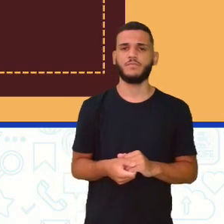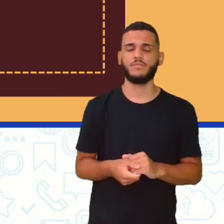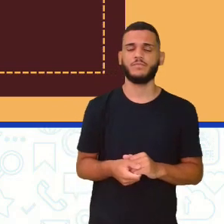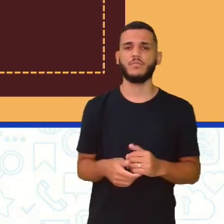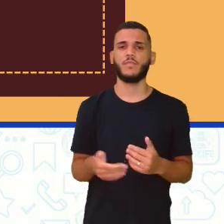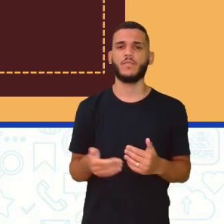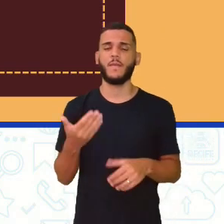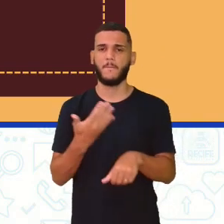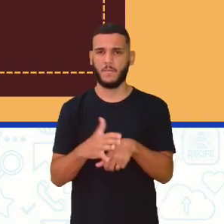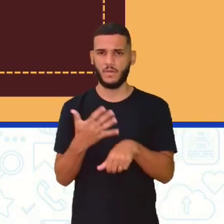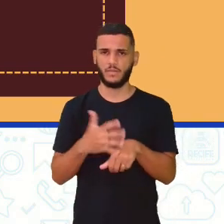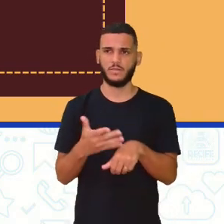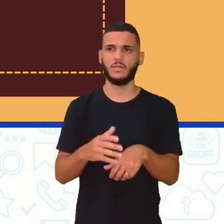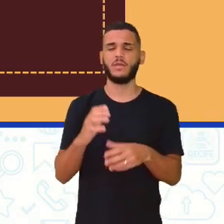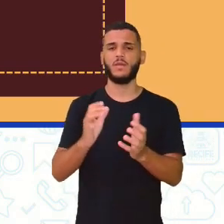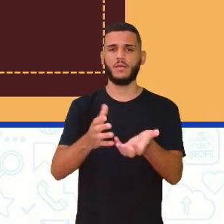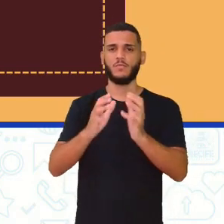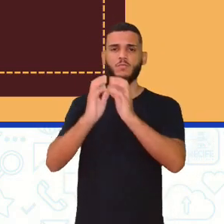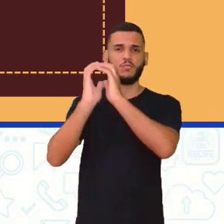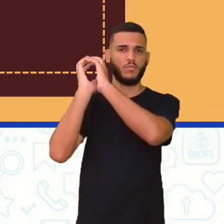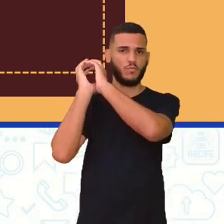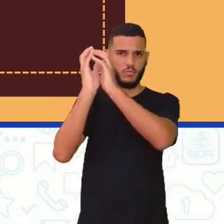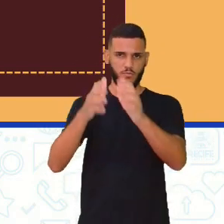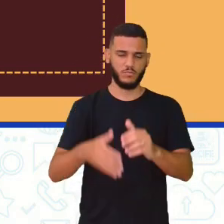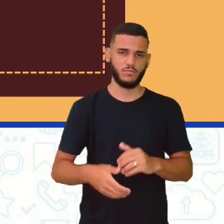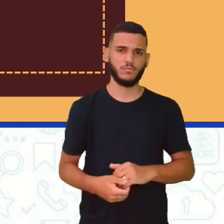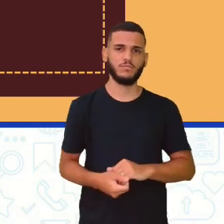Fazer esse arremesso e se preparar novamente.